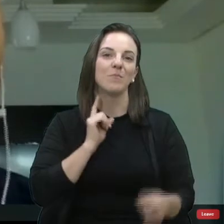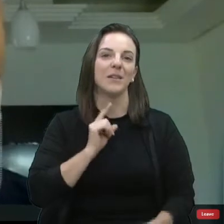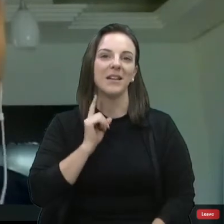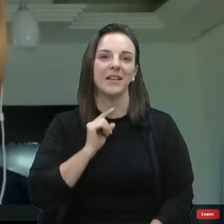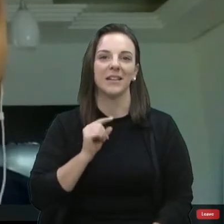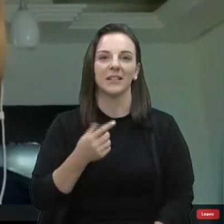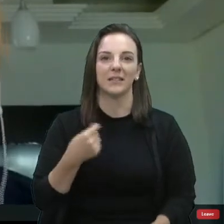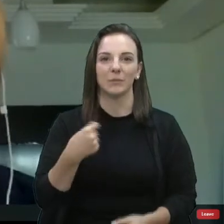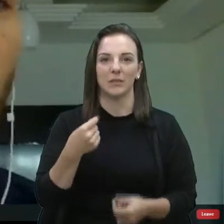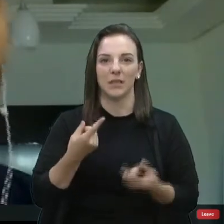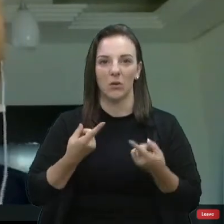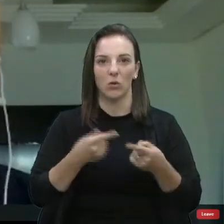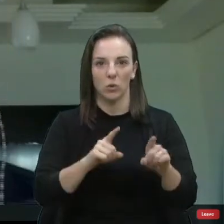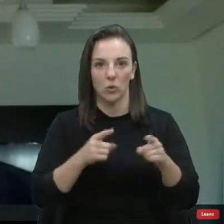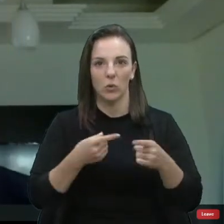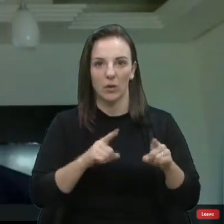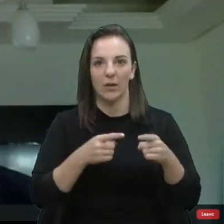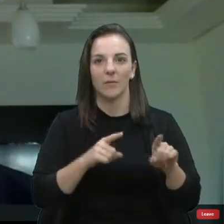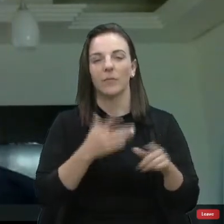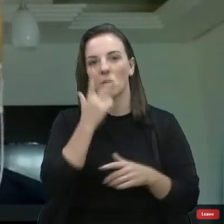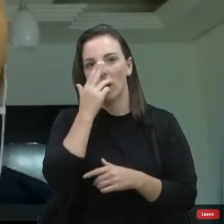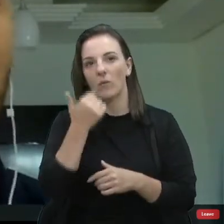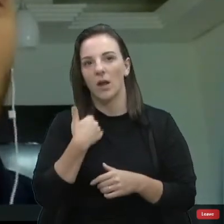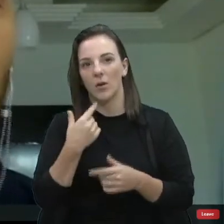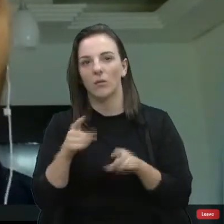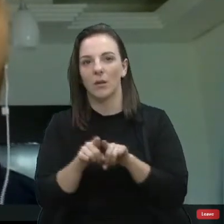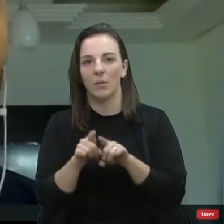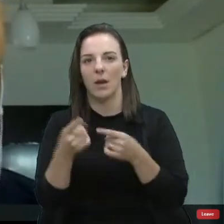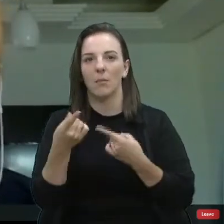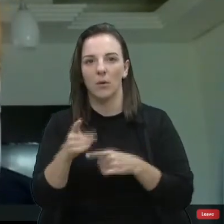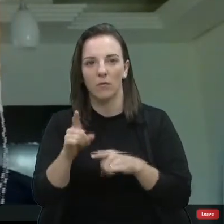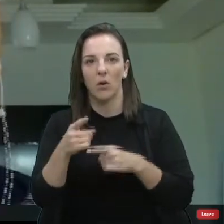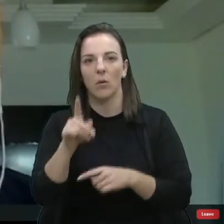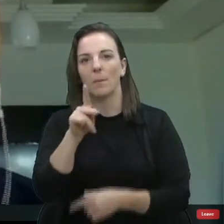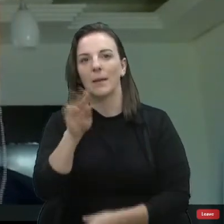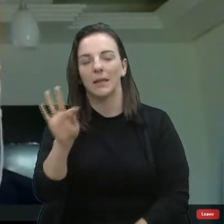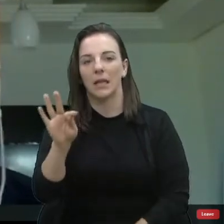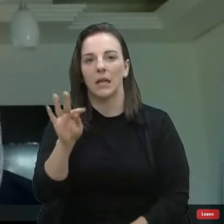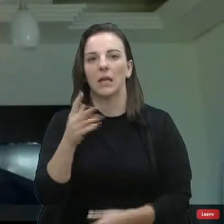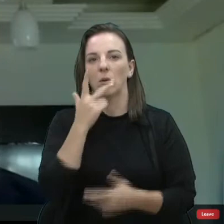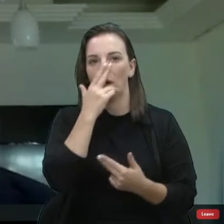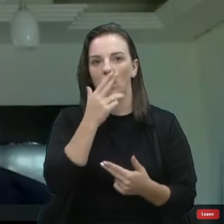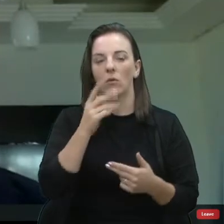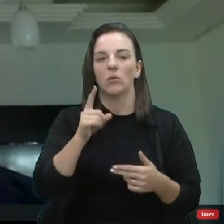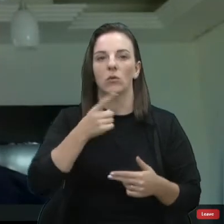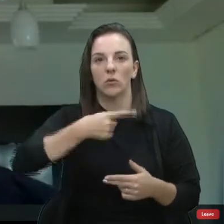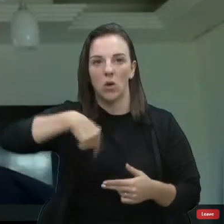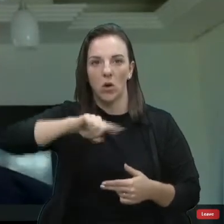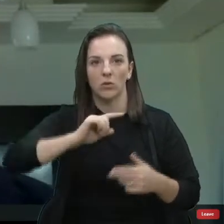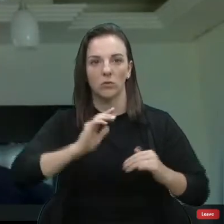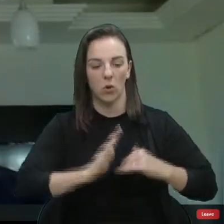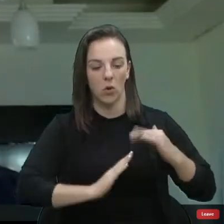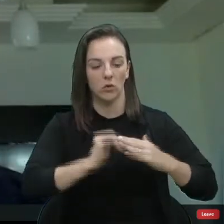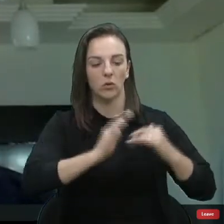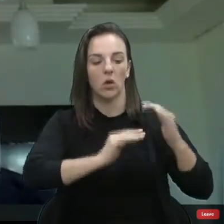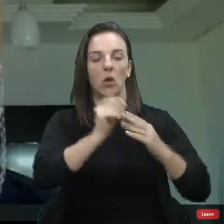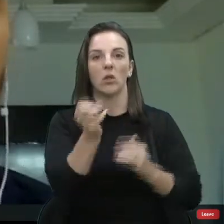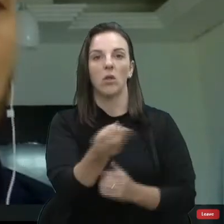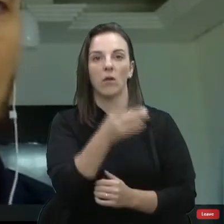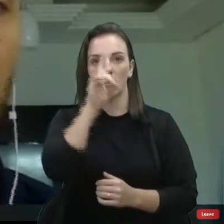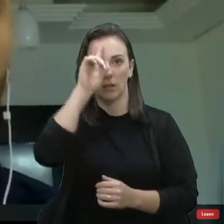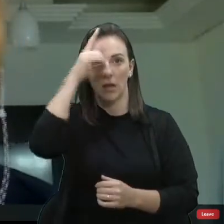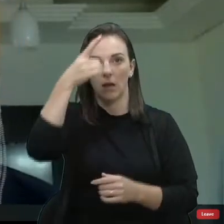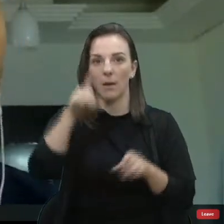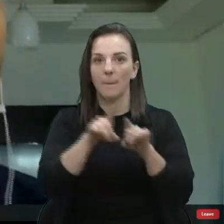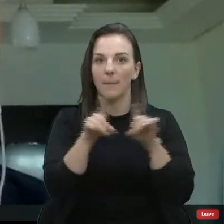da política e isso é saudável. Como eu cutuco o PT, também o PT cutuca quando precisa e é assim que a gente vai construindo novas ideias, né? Então, eu estava